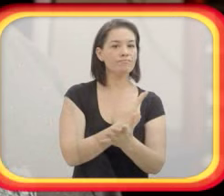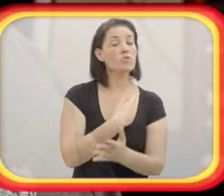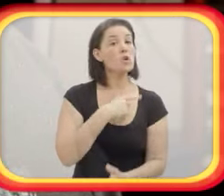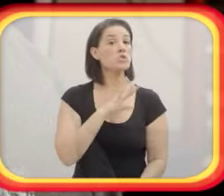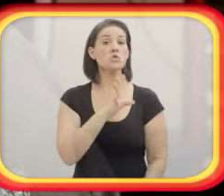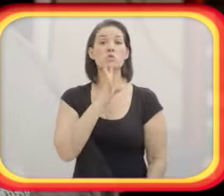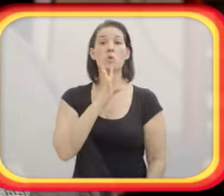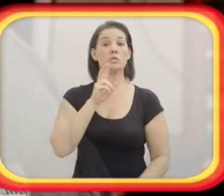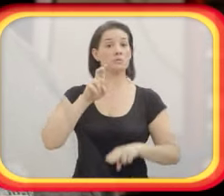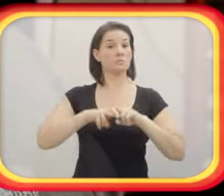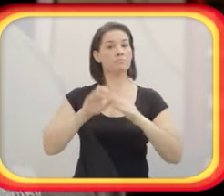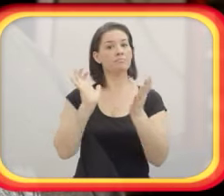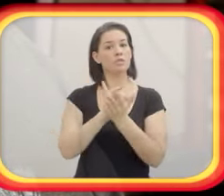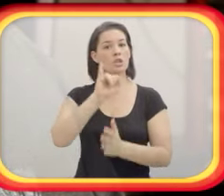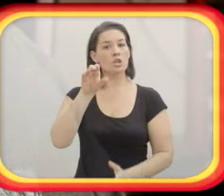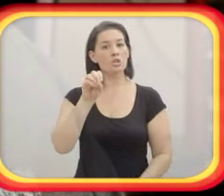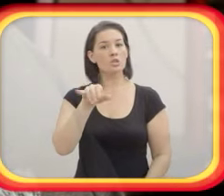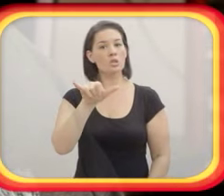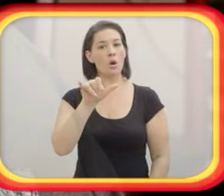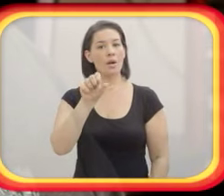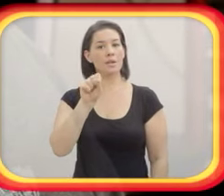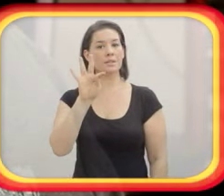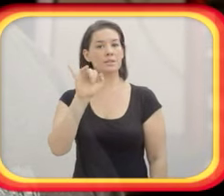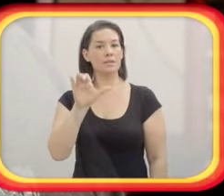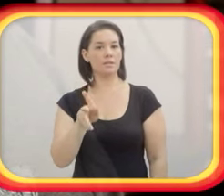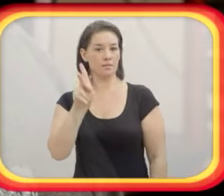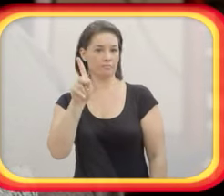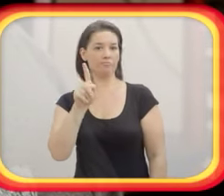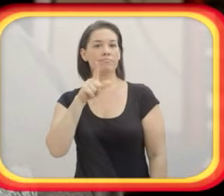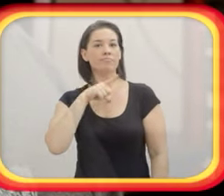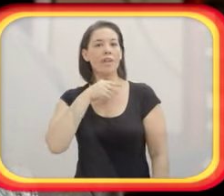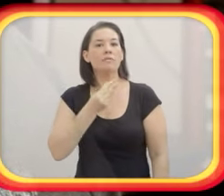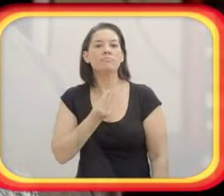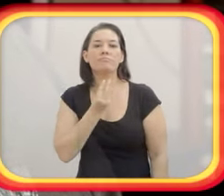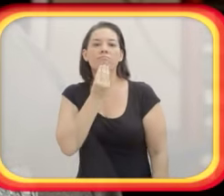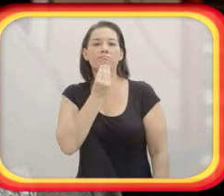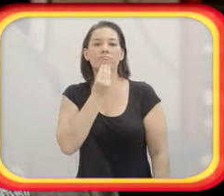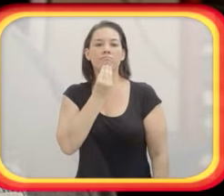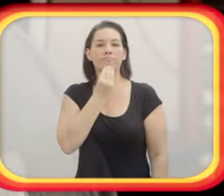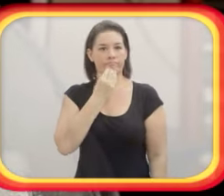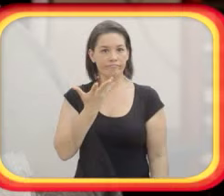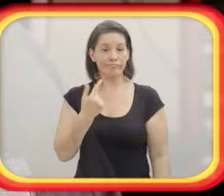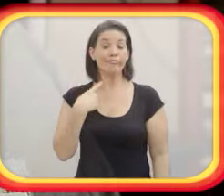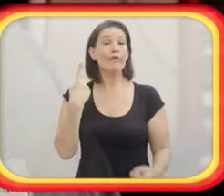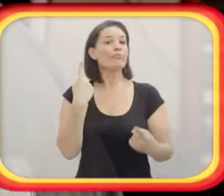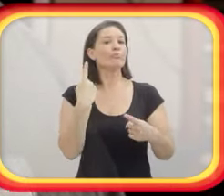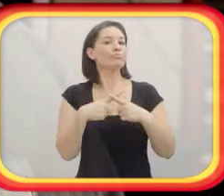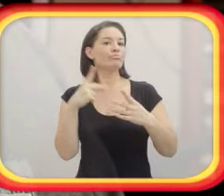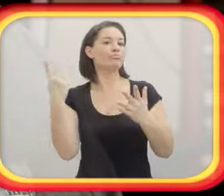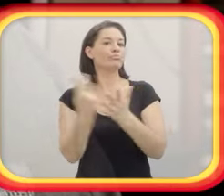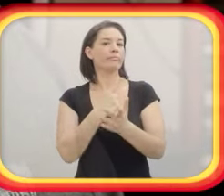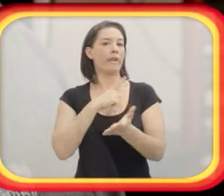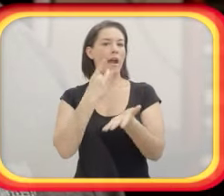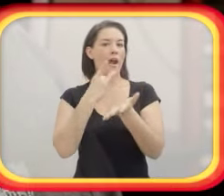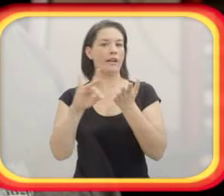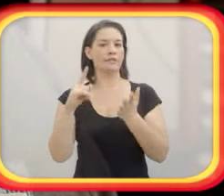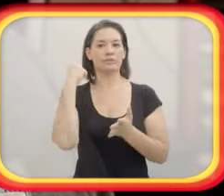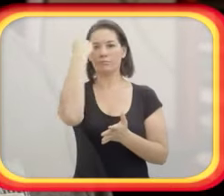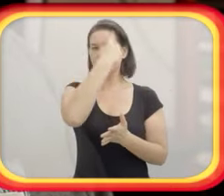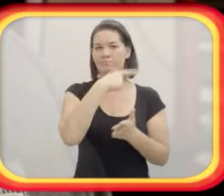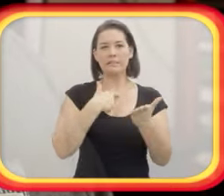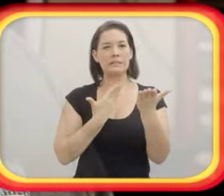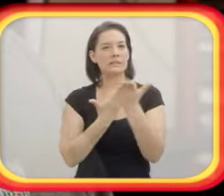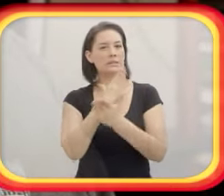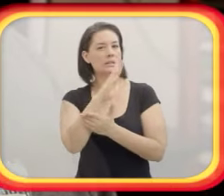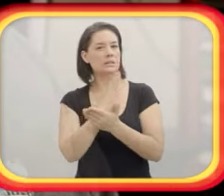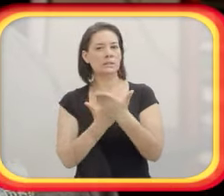acidente, mas eu só conhecia o joystick no queixo. E como eu tenho uma alergia no rosto, me